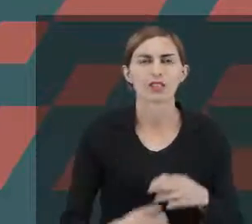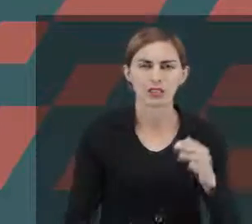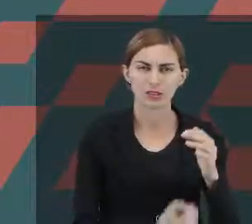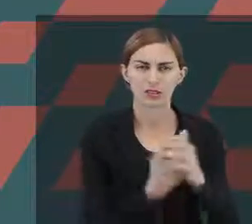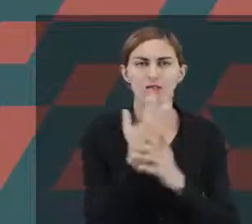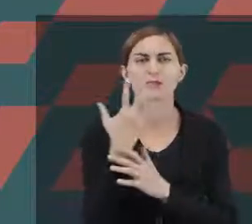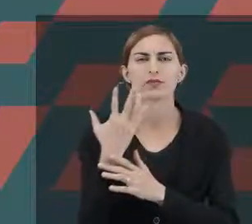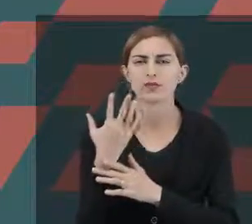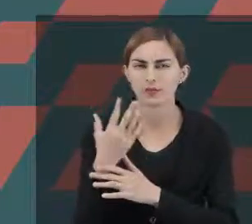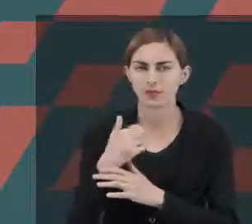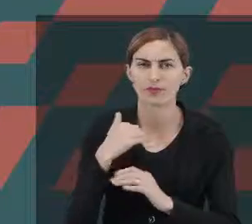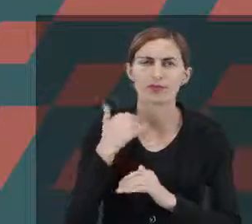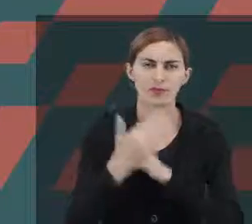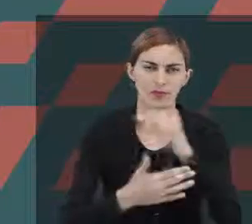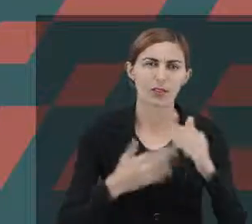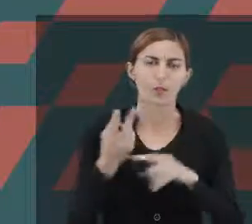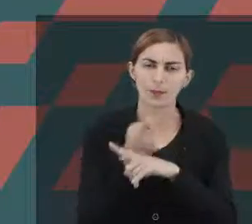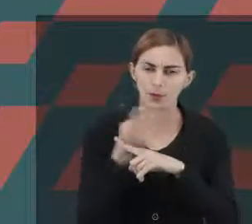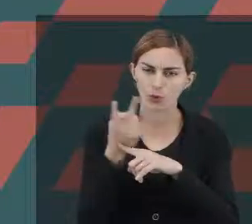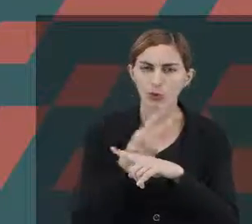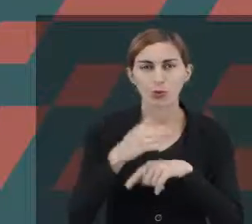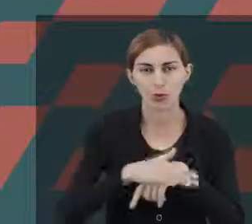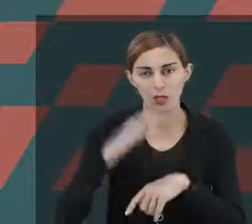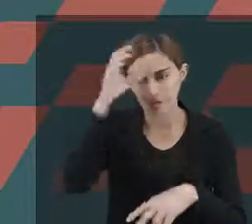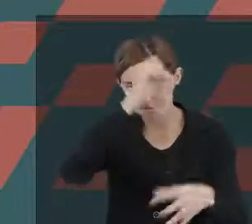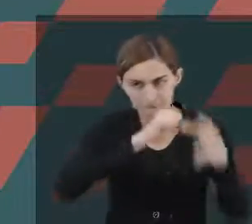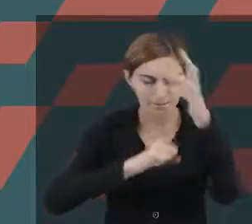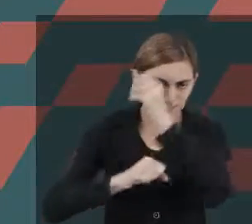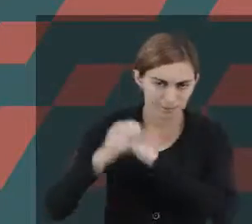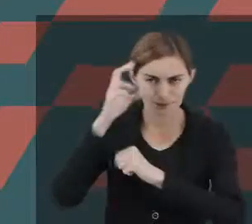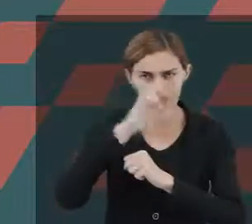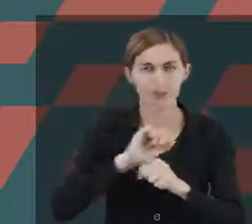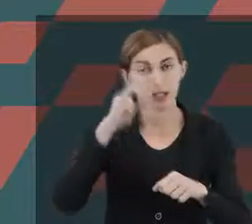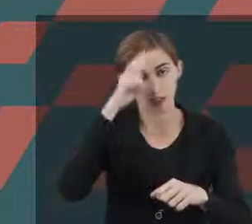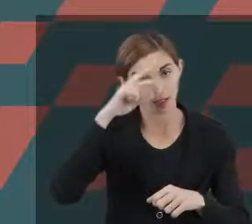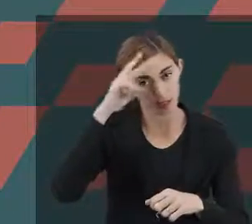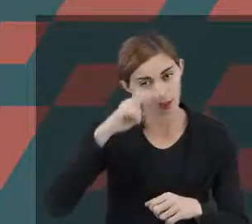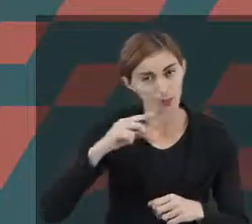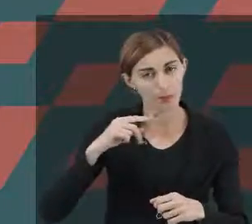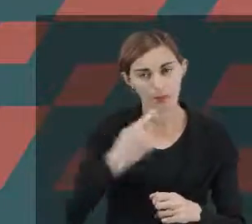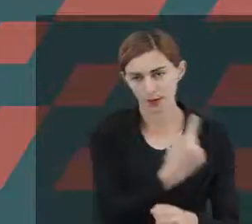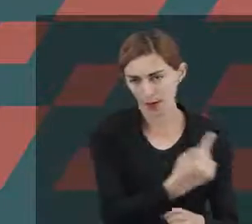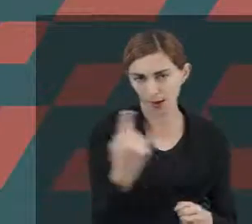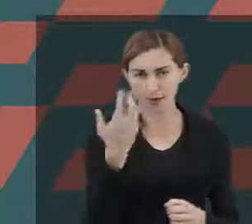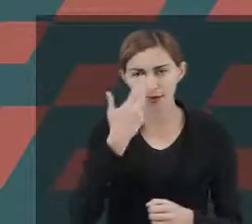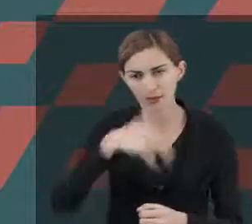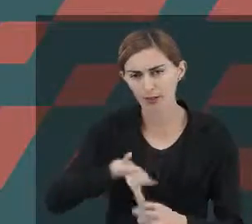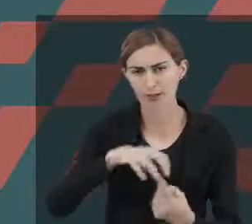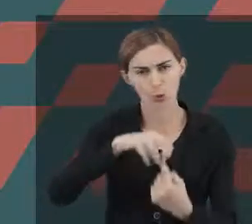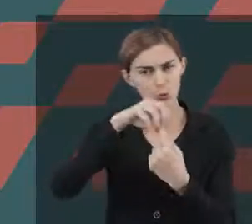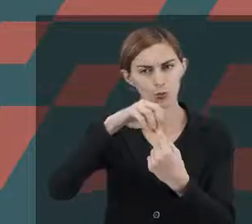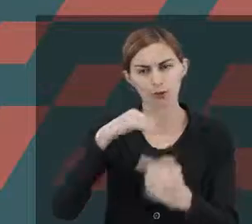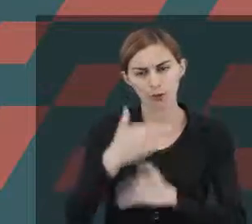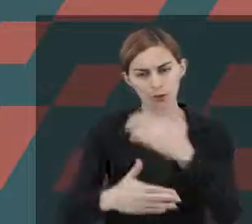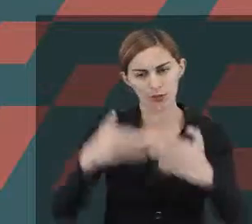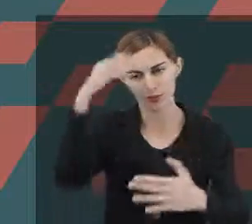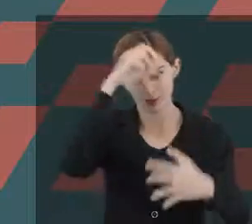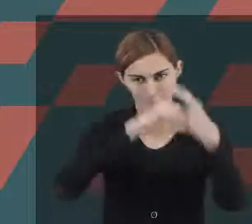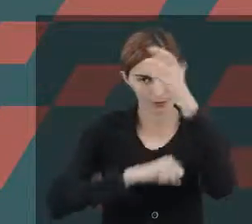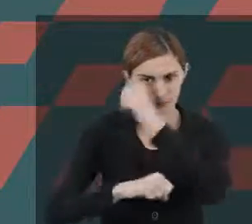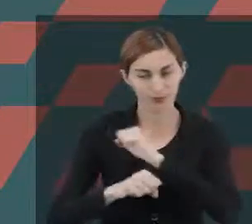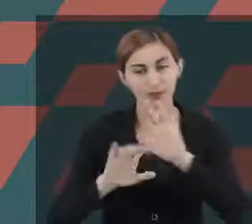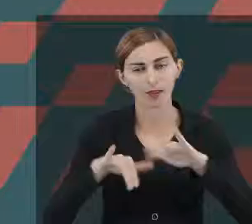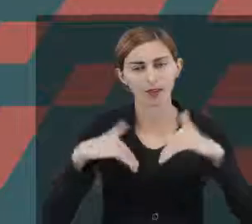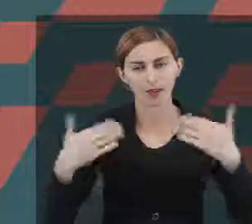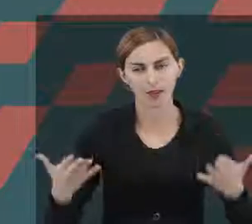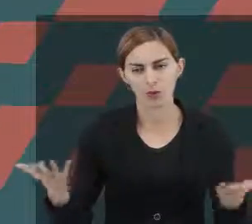E essas dificuldades, elas vão nos levar a buscar mais aprendizagem. E lembre-se, cada criança é única nesse processo de